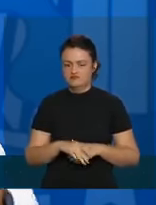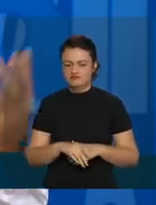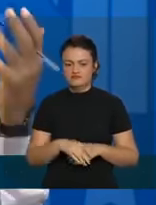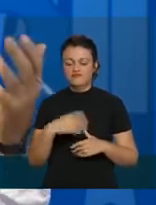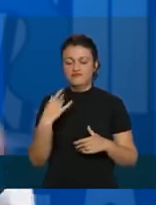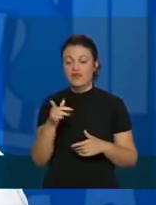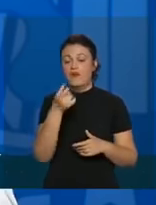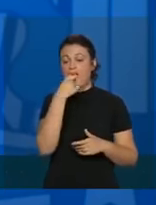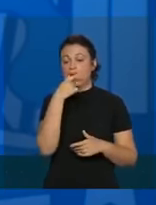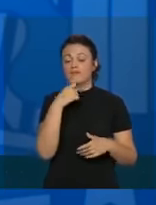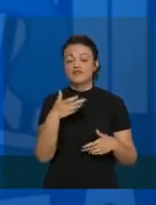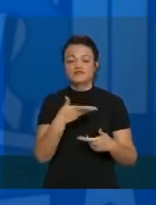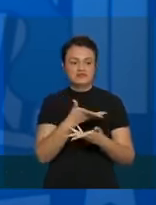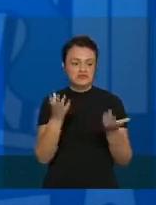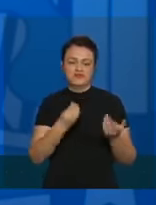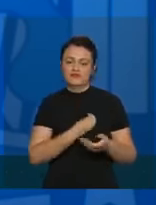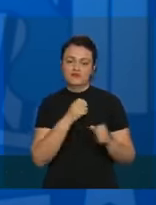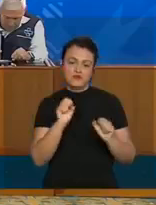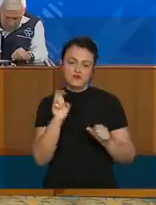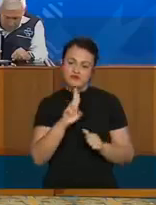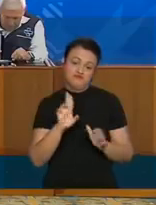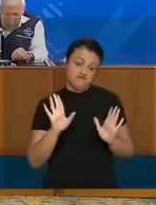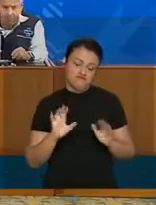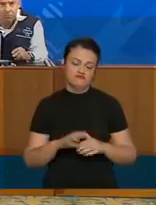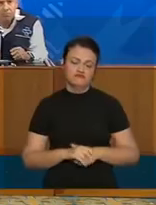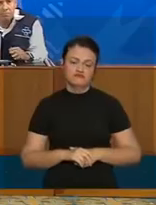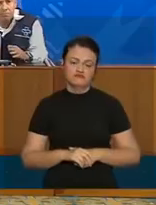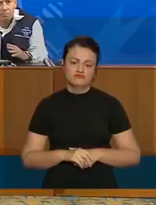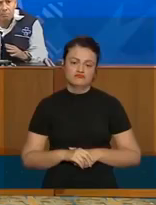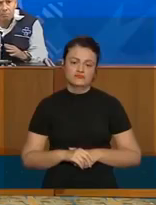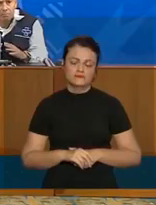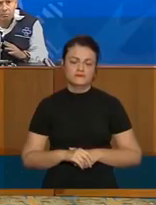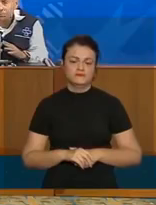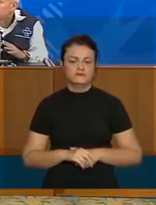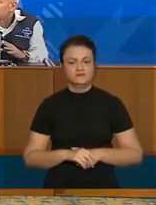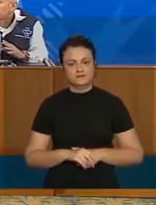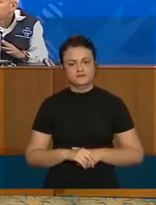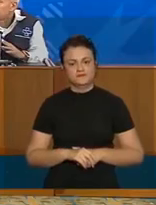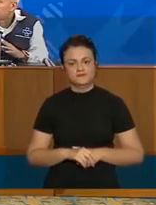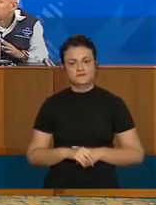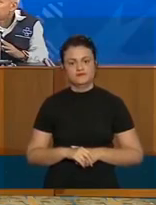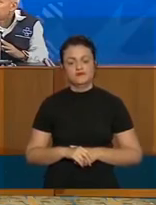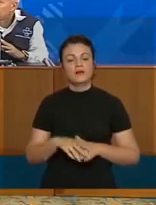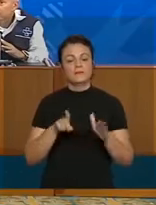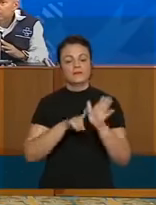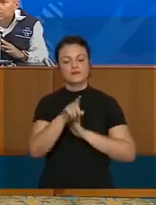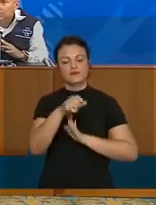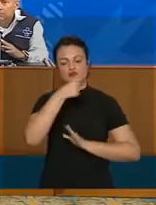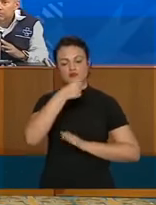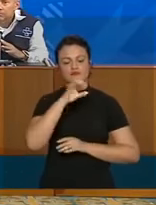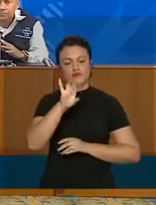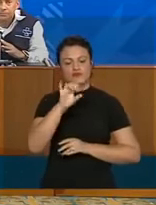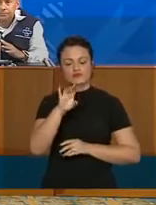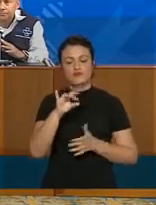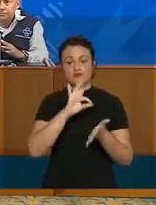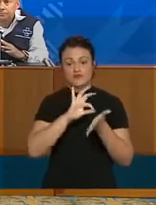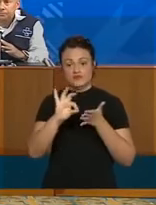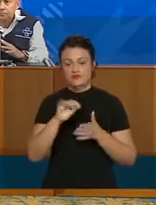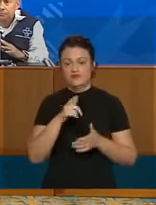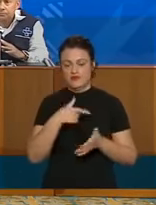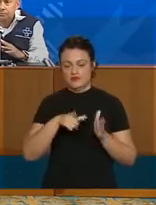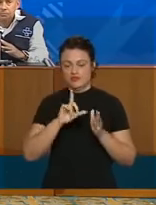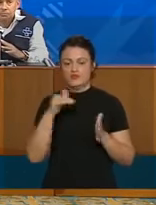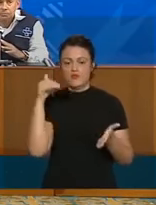É uma droga que está no arsenal. Tá bom? Pergunta só no microfone para quem está inscrito.